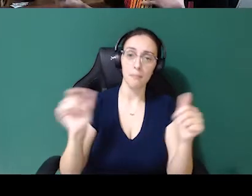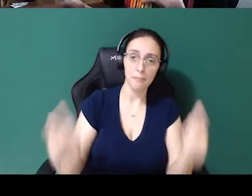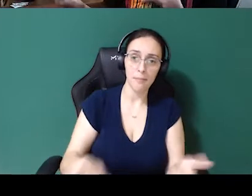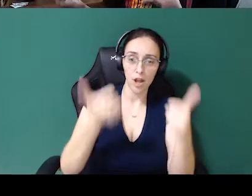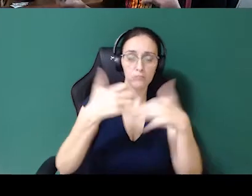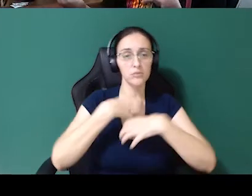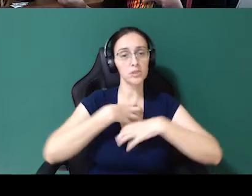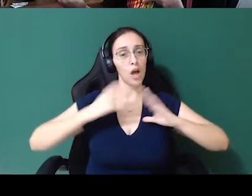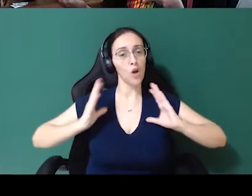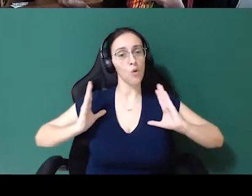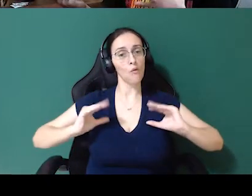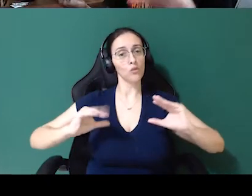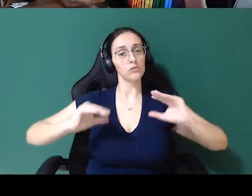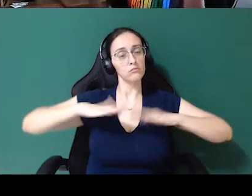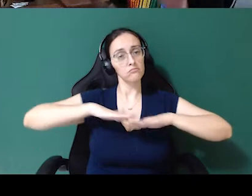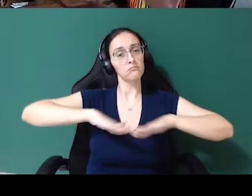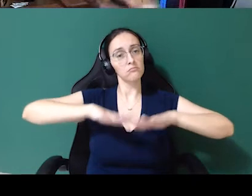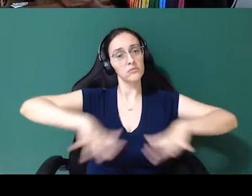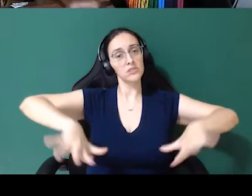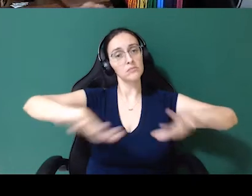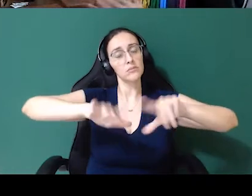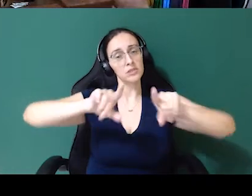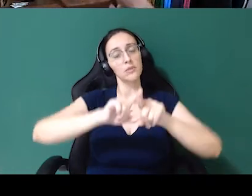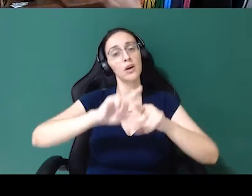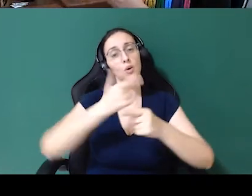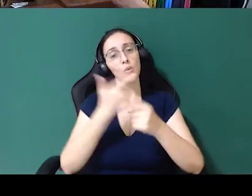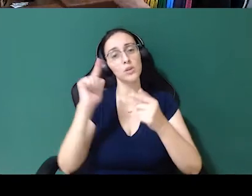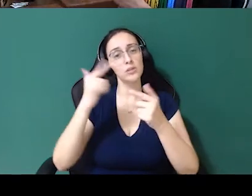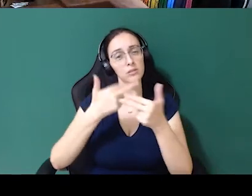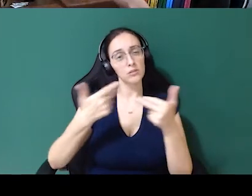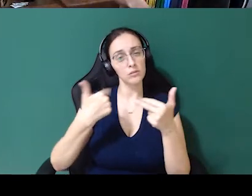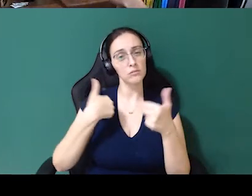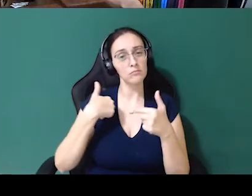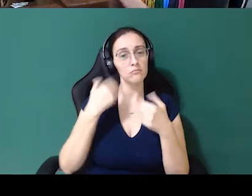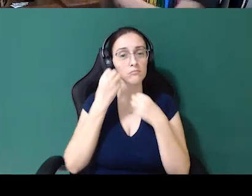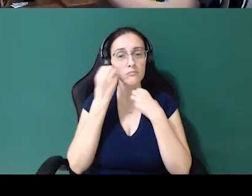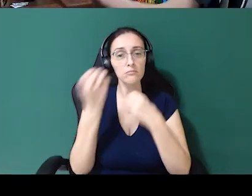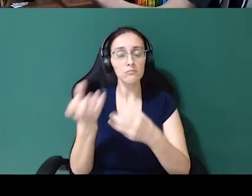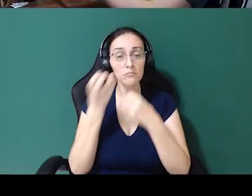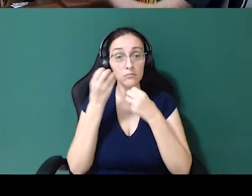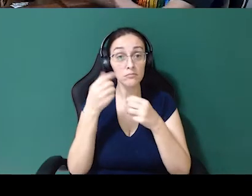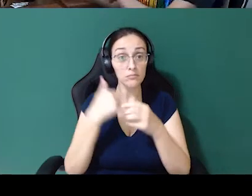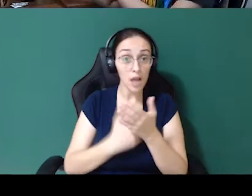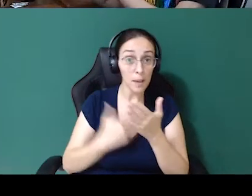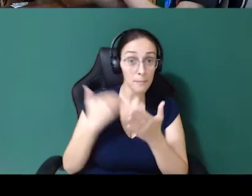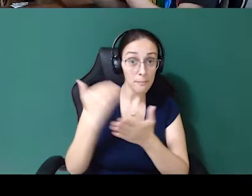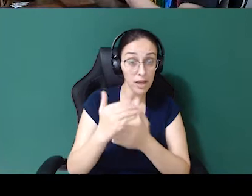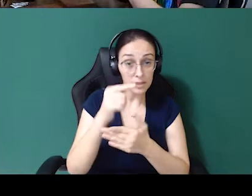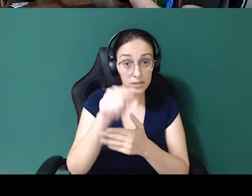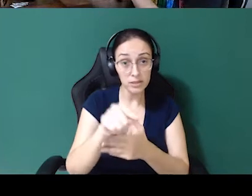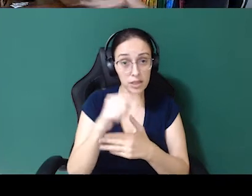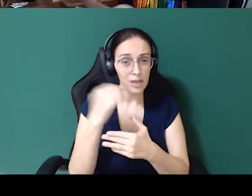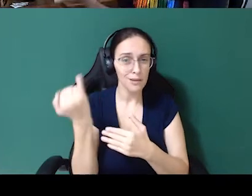e se sinta confortável naquele espaço. Só que, além disso, eu trouxe alguns dados que vão além da importância